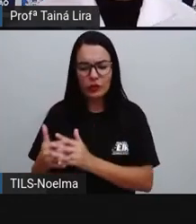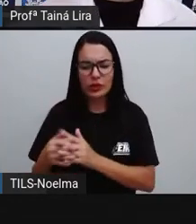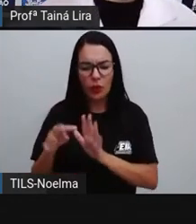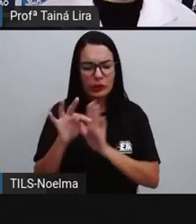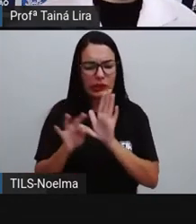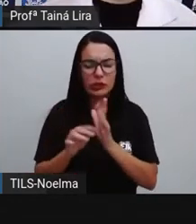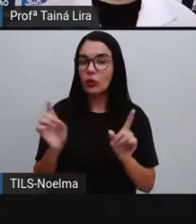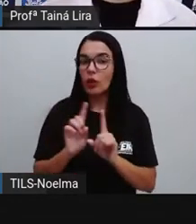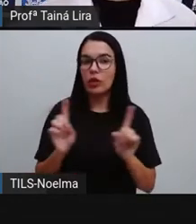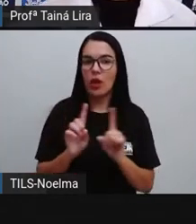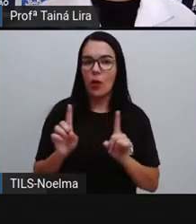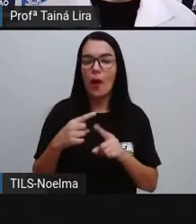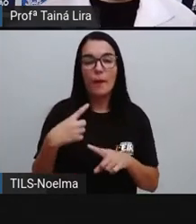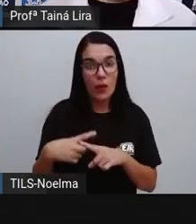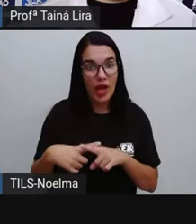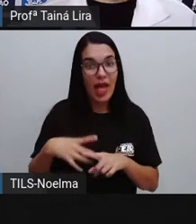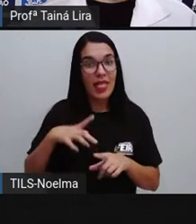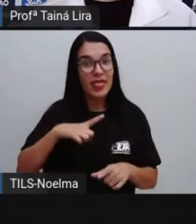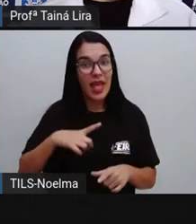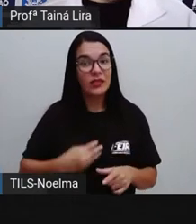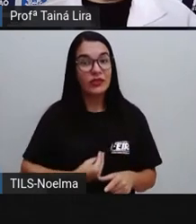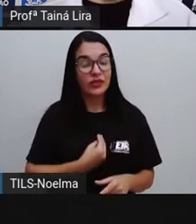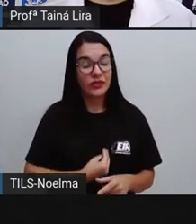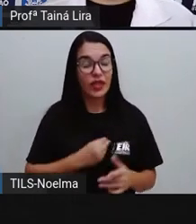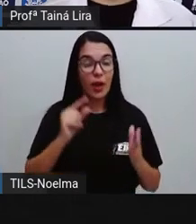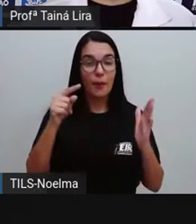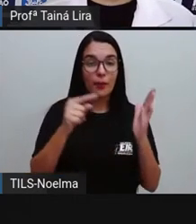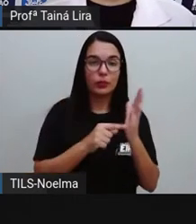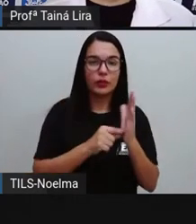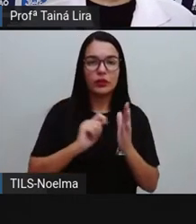entenda o que você está falando ali, certo?